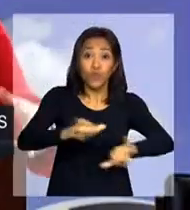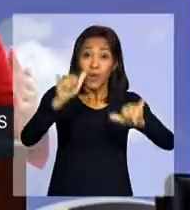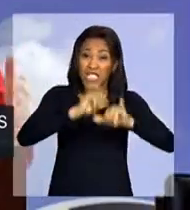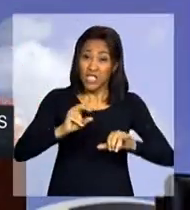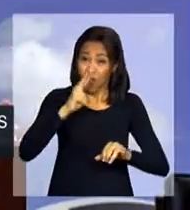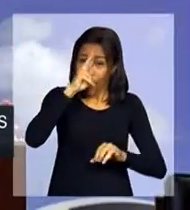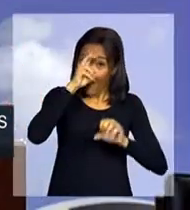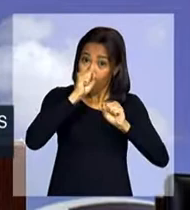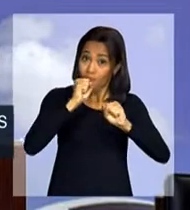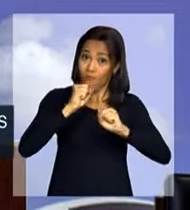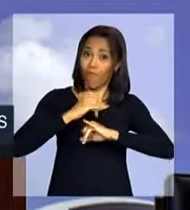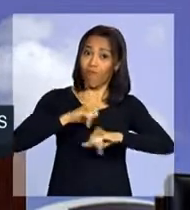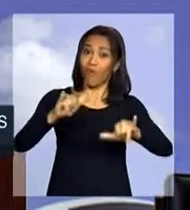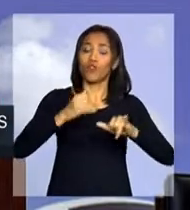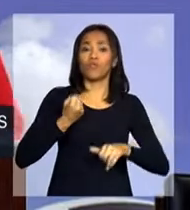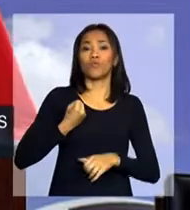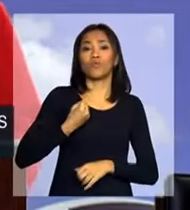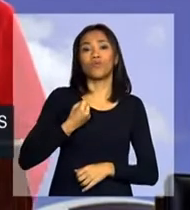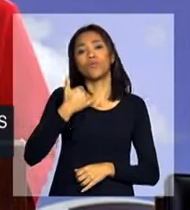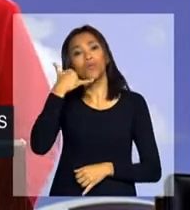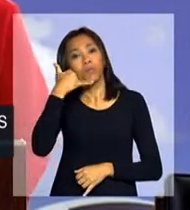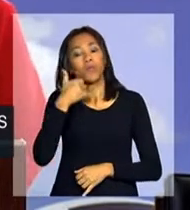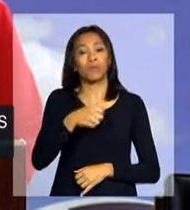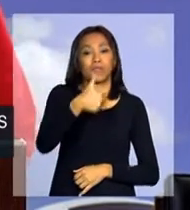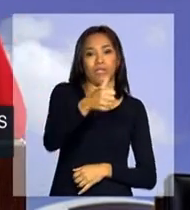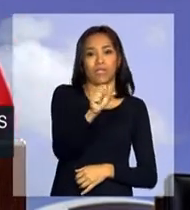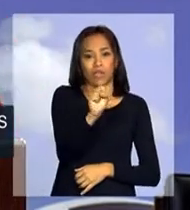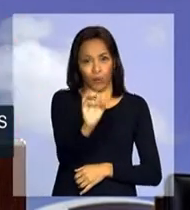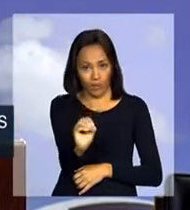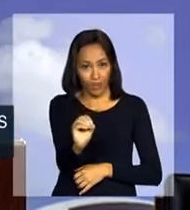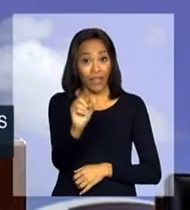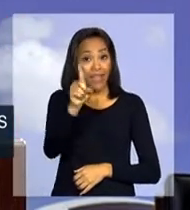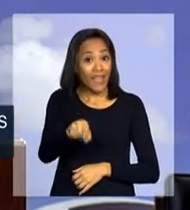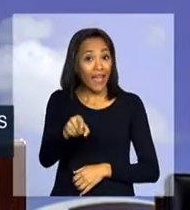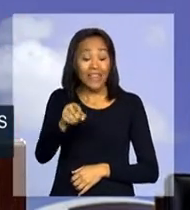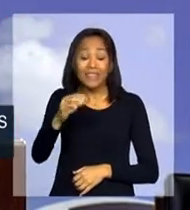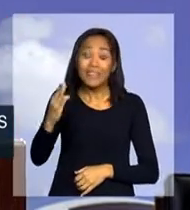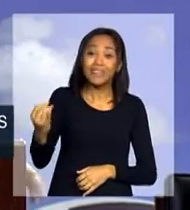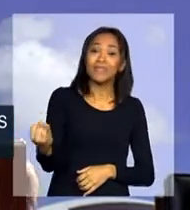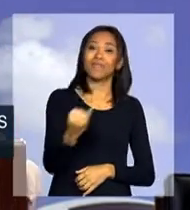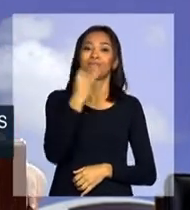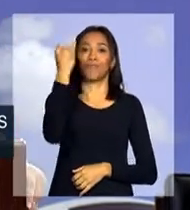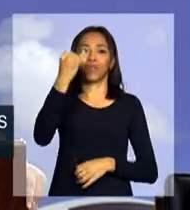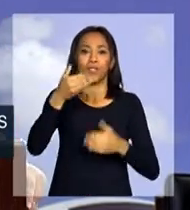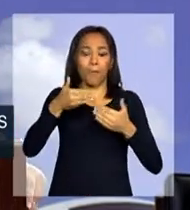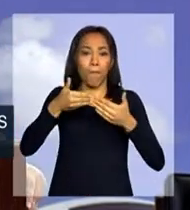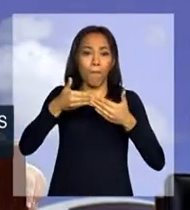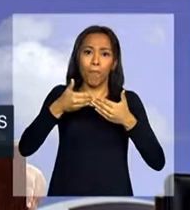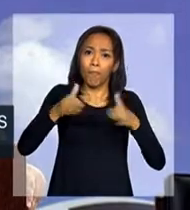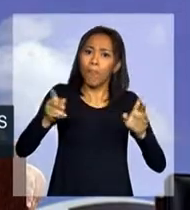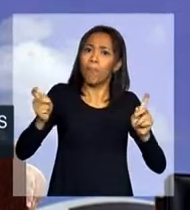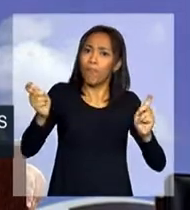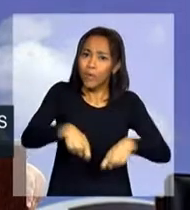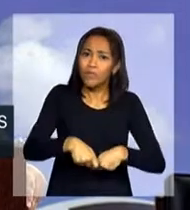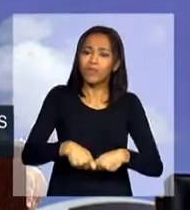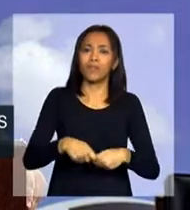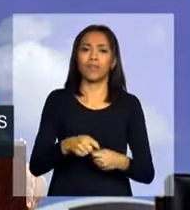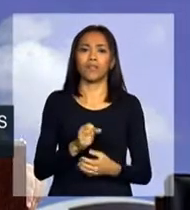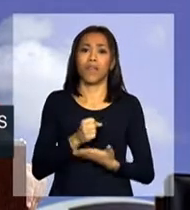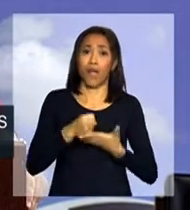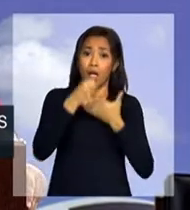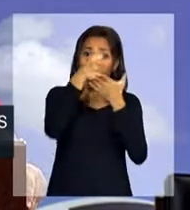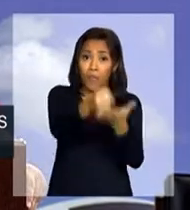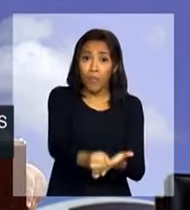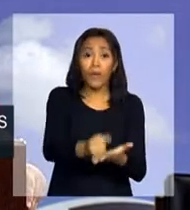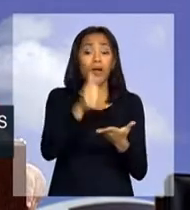que, como a Leonora mostrou, é uma das portas de entrada para a proteção, para a mulher